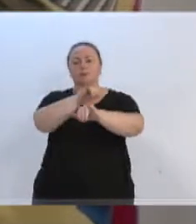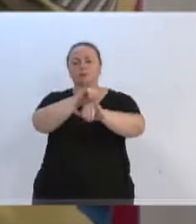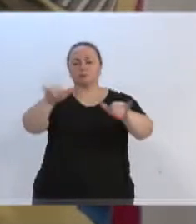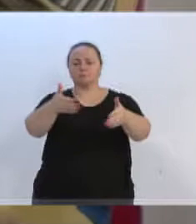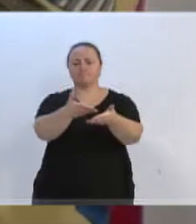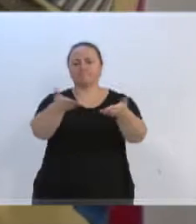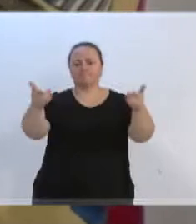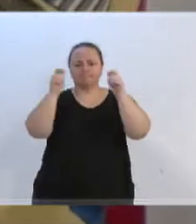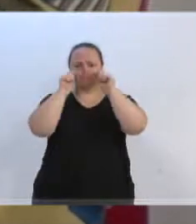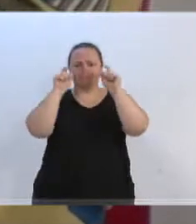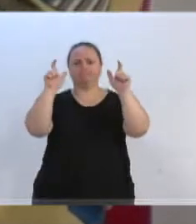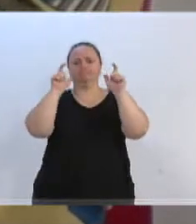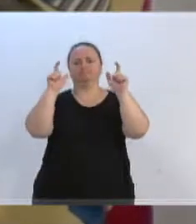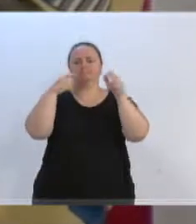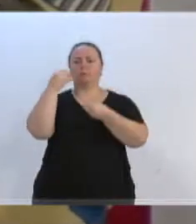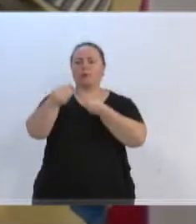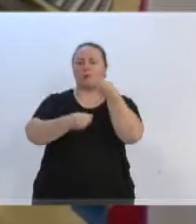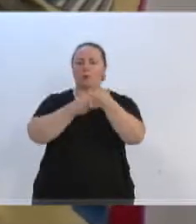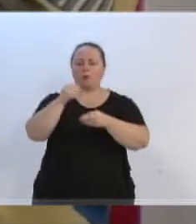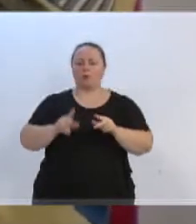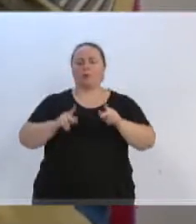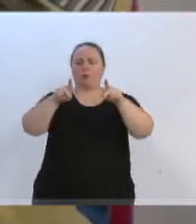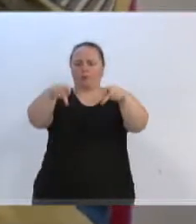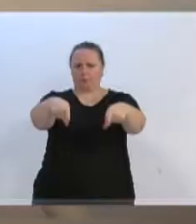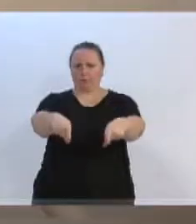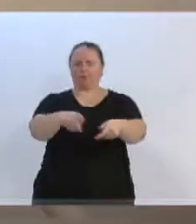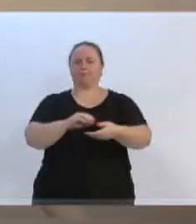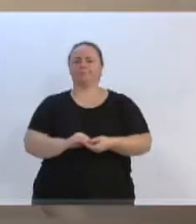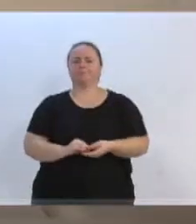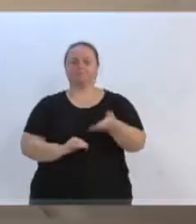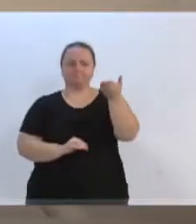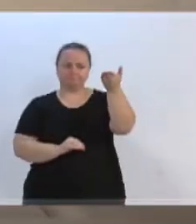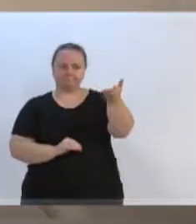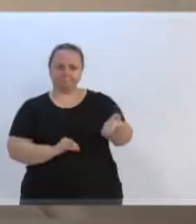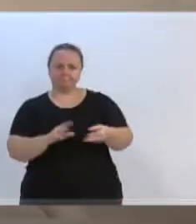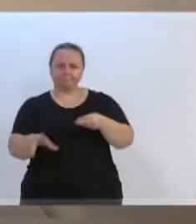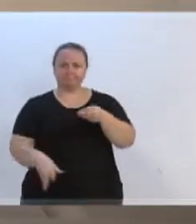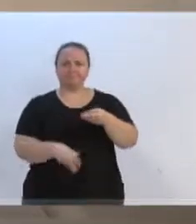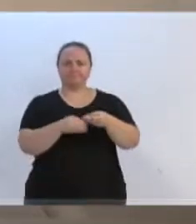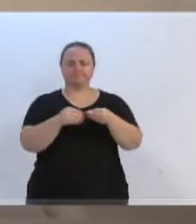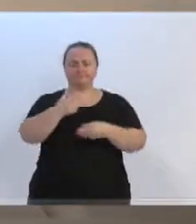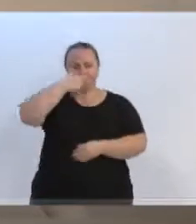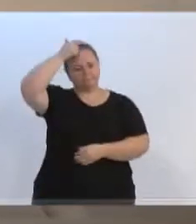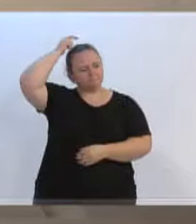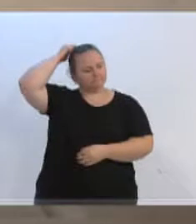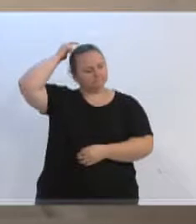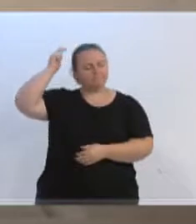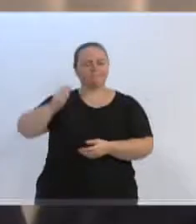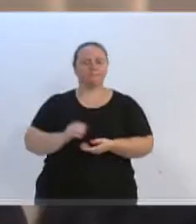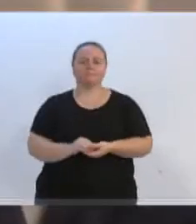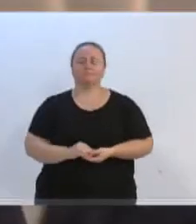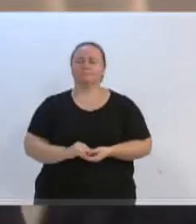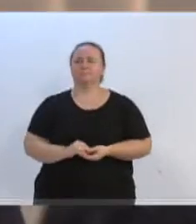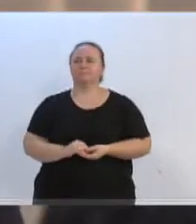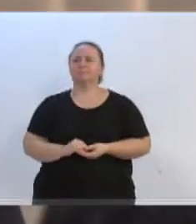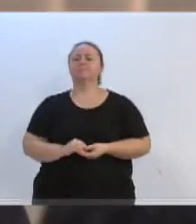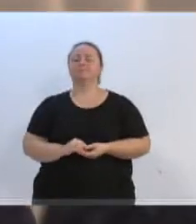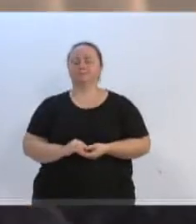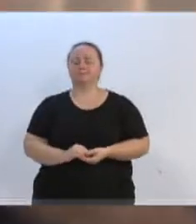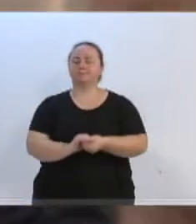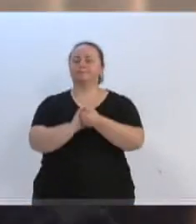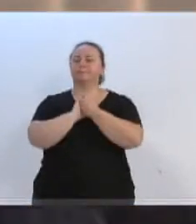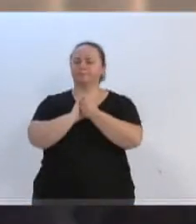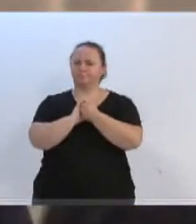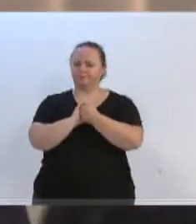alerta quanto a essa pingueira. ouça a parte do vereador Adriano Pereira. Com autorização do orador, a parte concedida ao vereador Adriano. Doutor Almir, quero cumprimentá-lo.